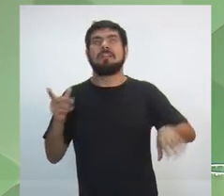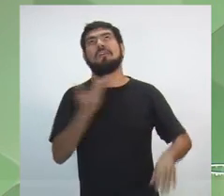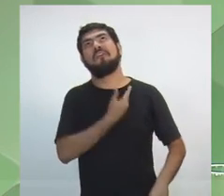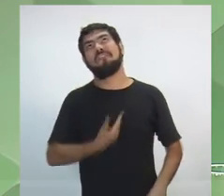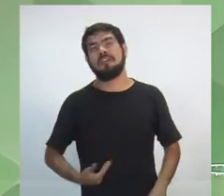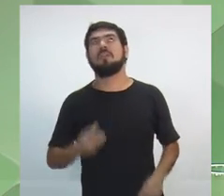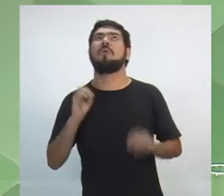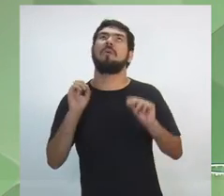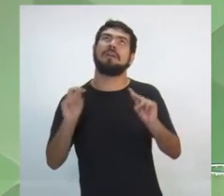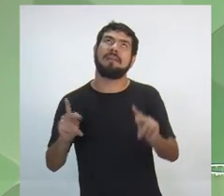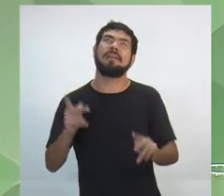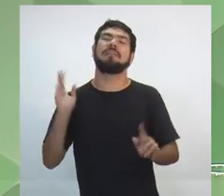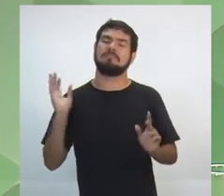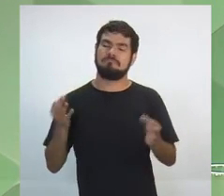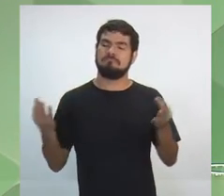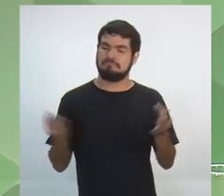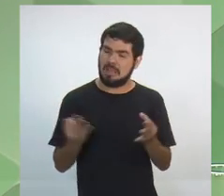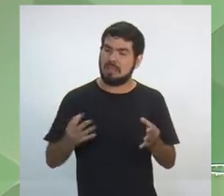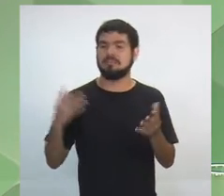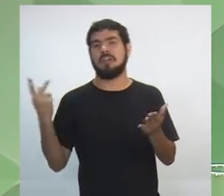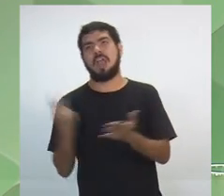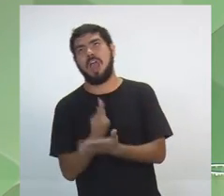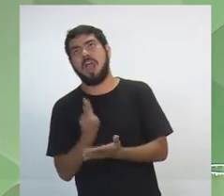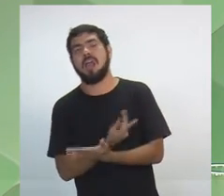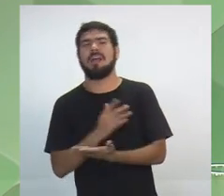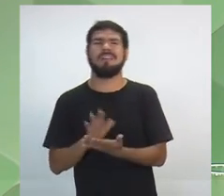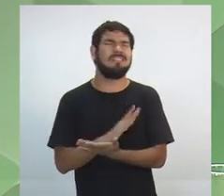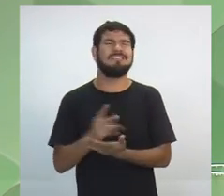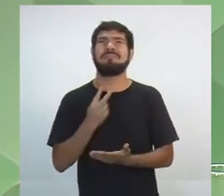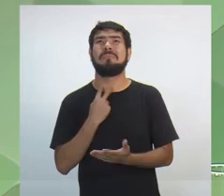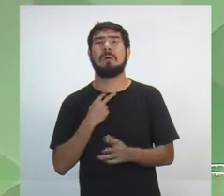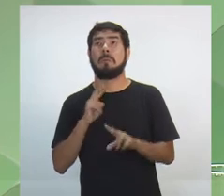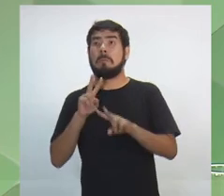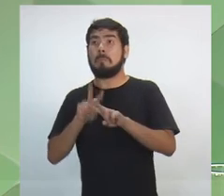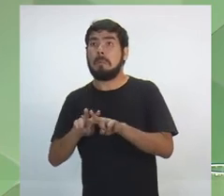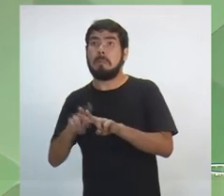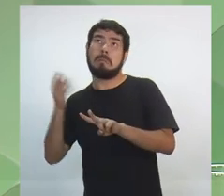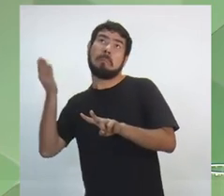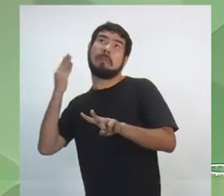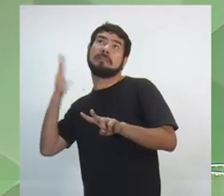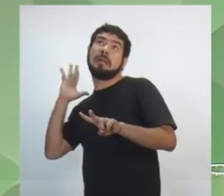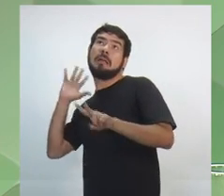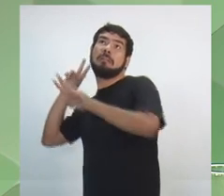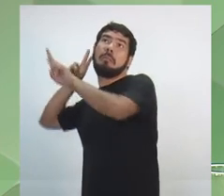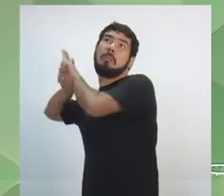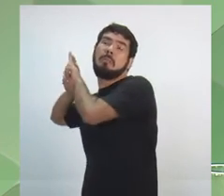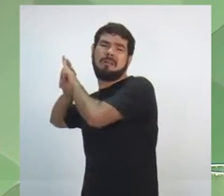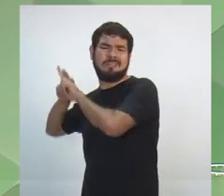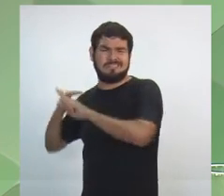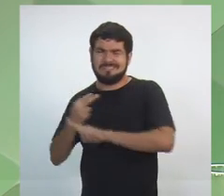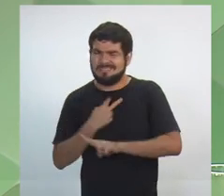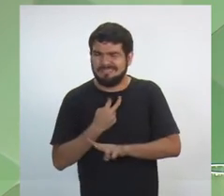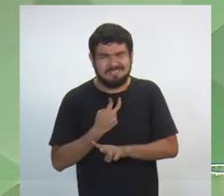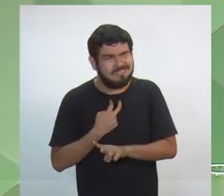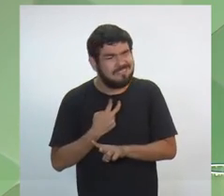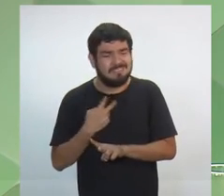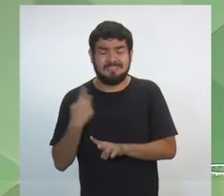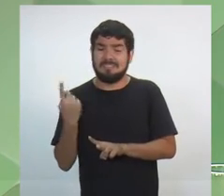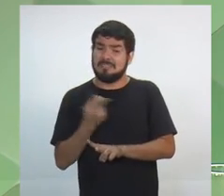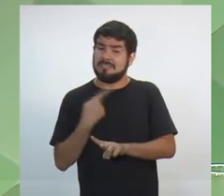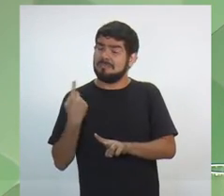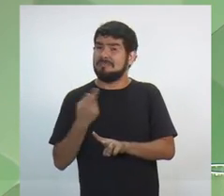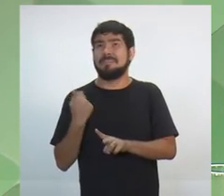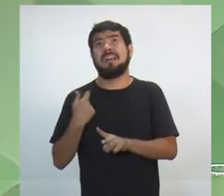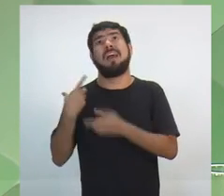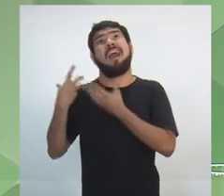teve seus acertos. Mas a gente não pode continuar preso a esse passado. Nós não podemos continuar